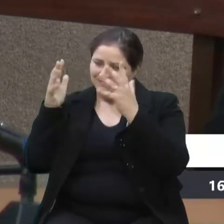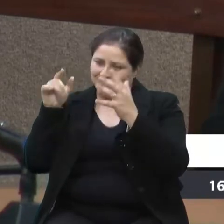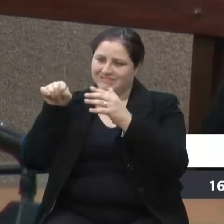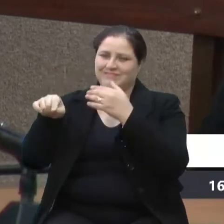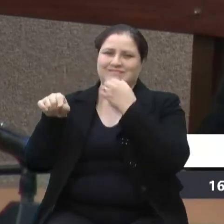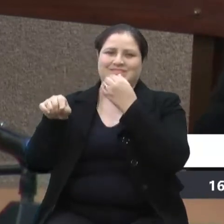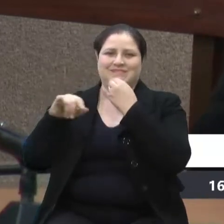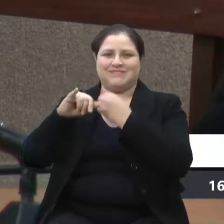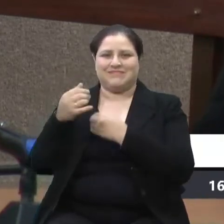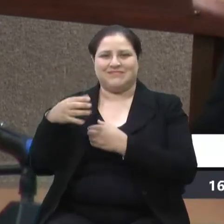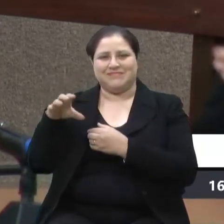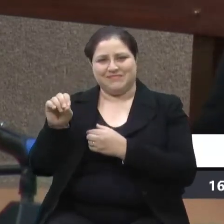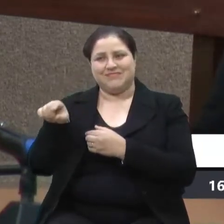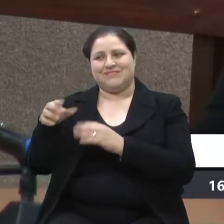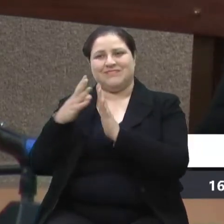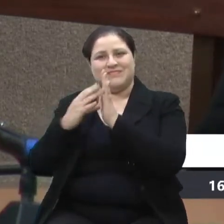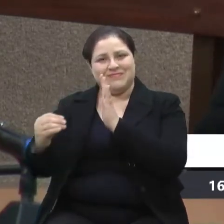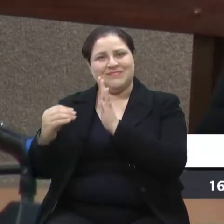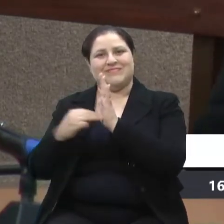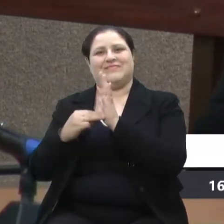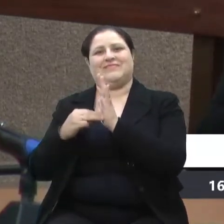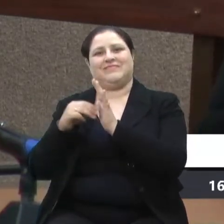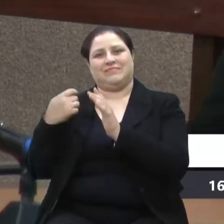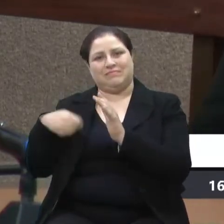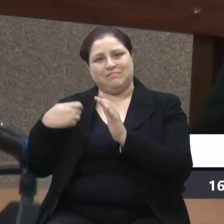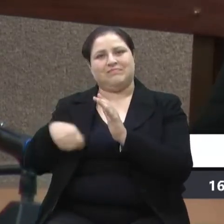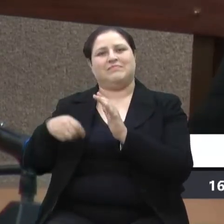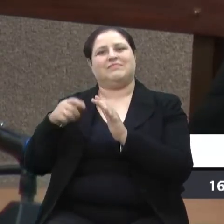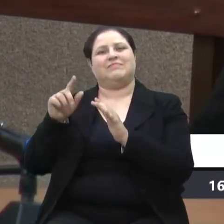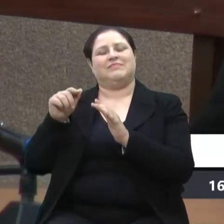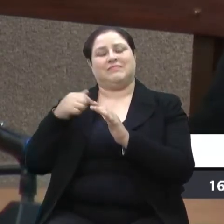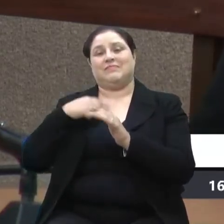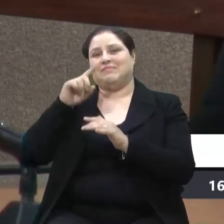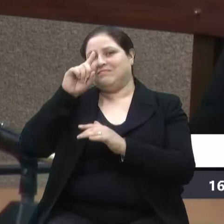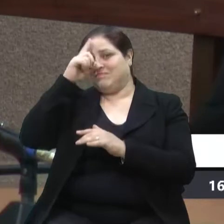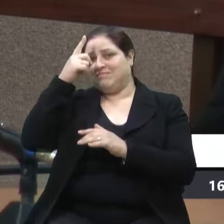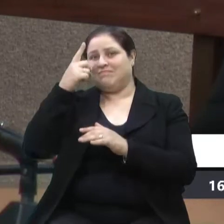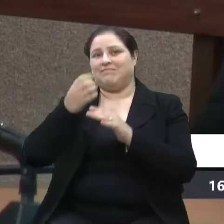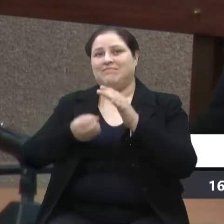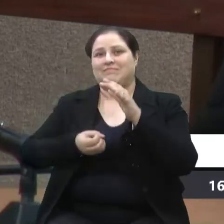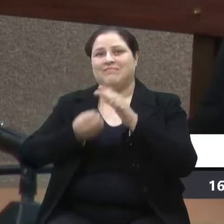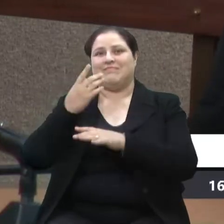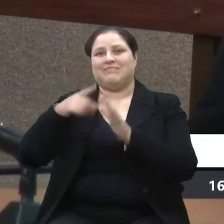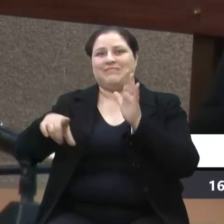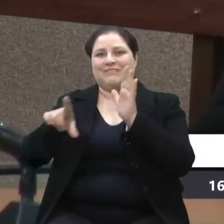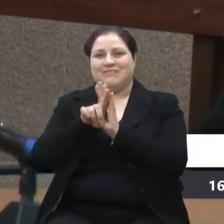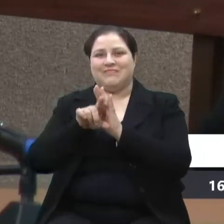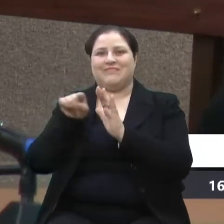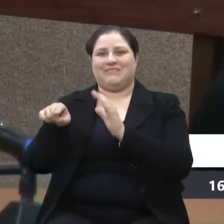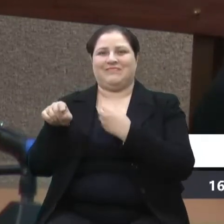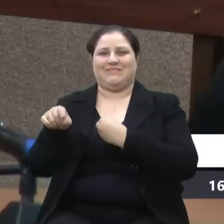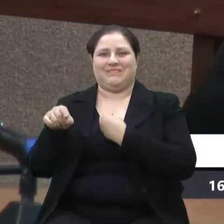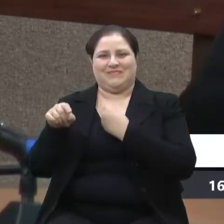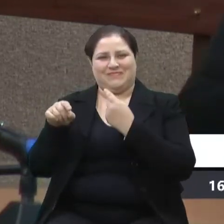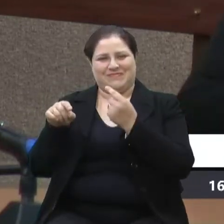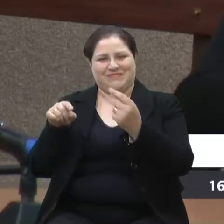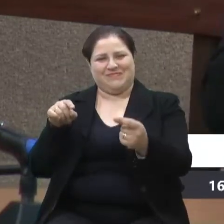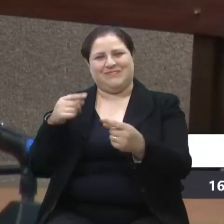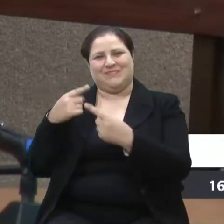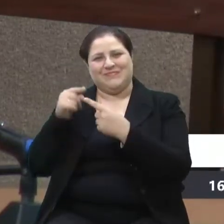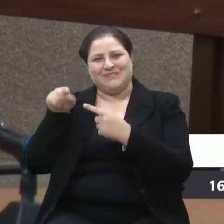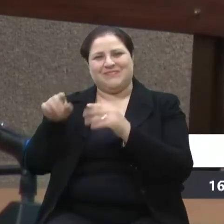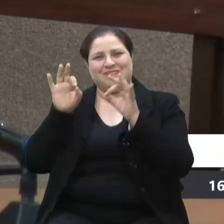secretário, e por mim eu botava aqui uma lei que ele tem que ser secretário, até o fim da vida dele, de tamanha competência que ele é. Obrigado.